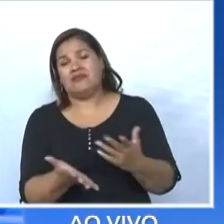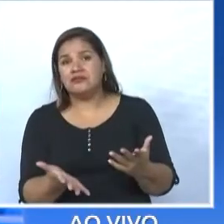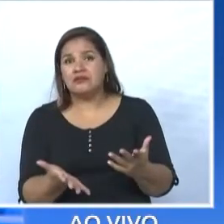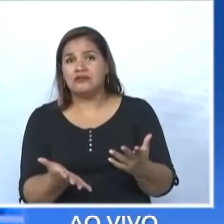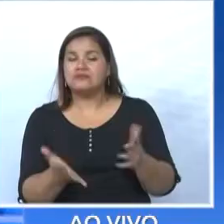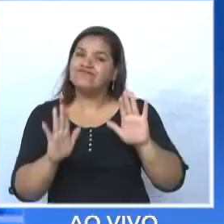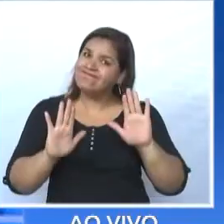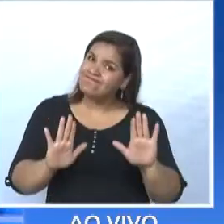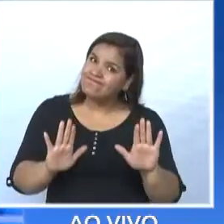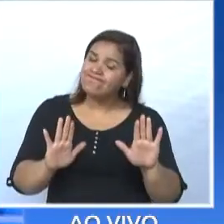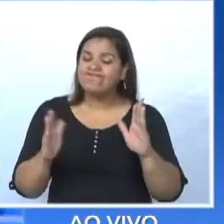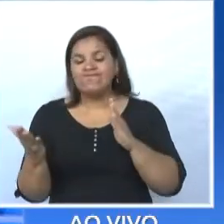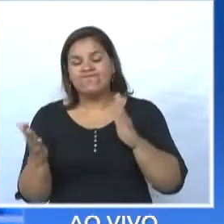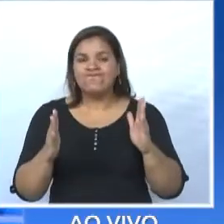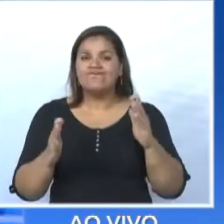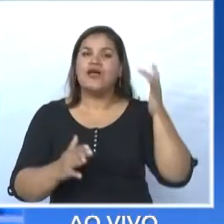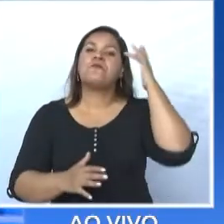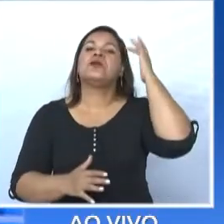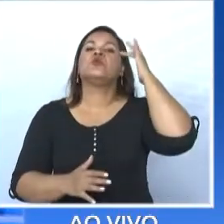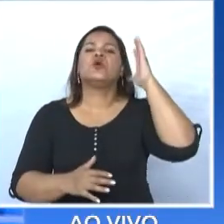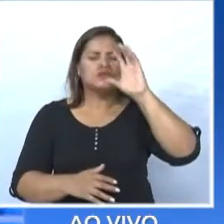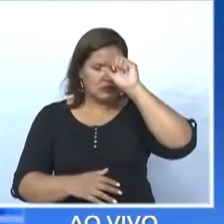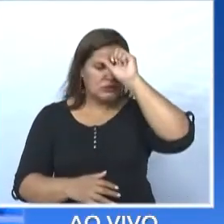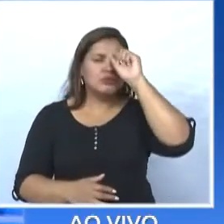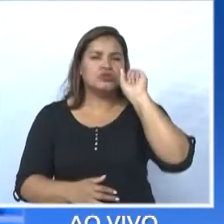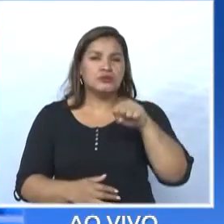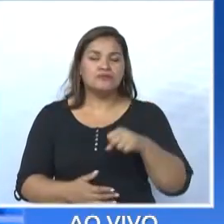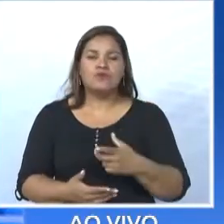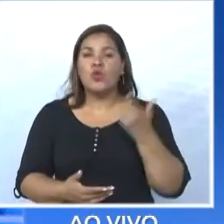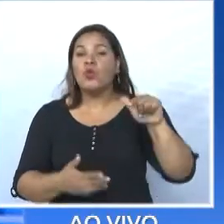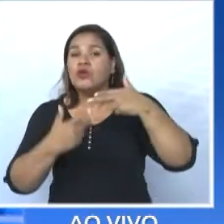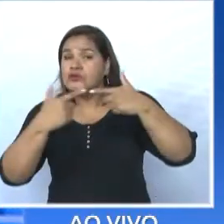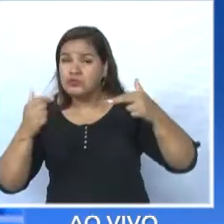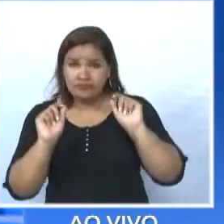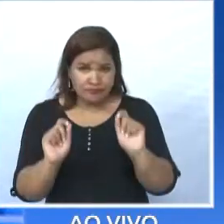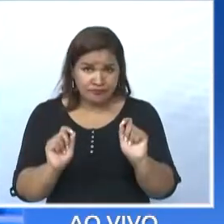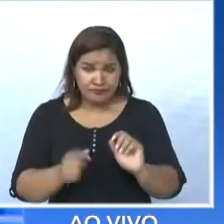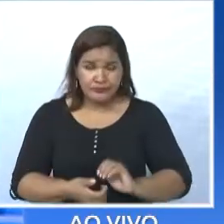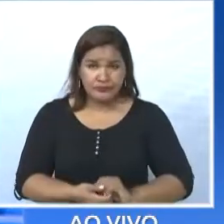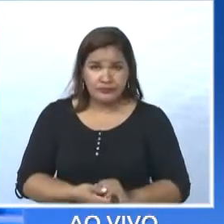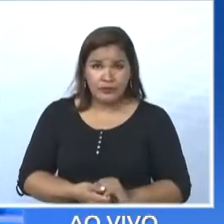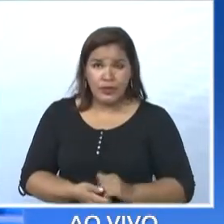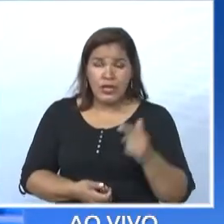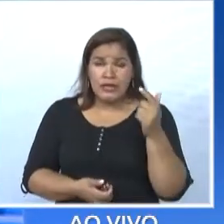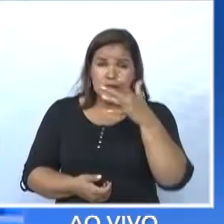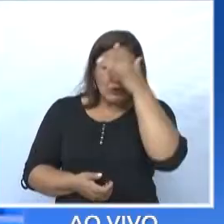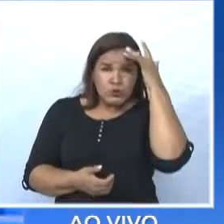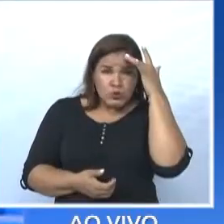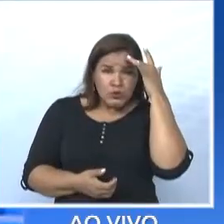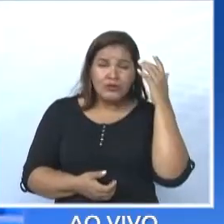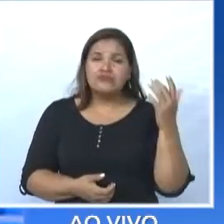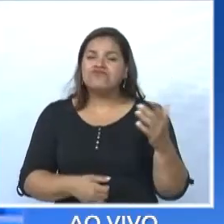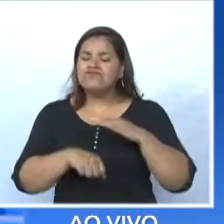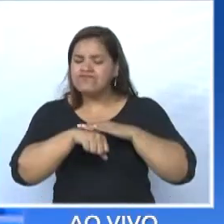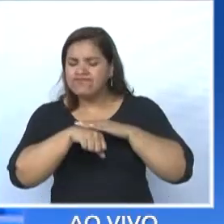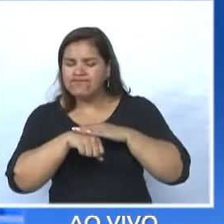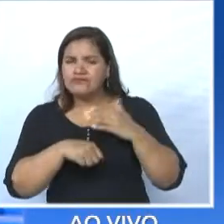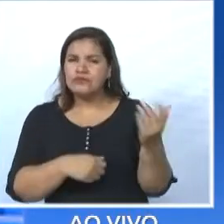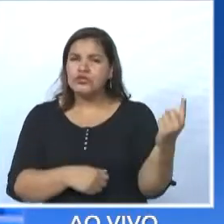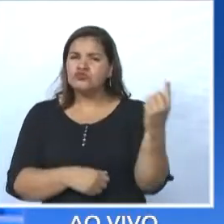amadurece, aprende. Quer ver uma outra coisa? Quando as pessoas chegavam para conversar comigo, eu estava sempre